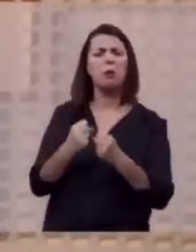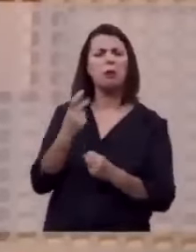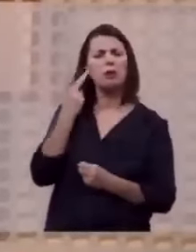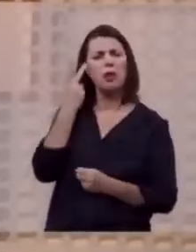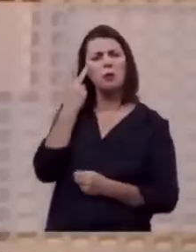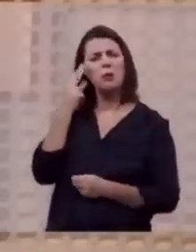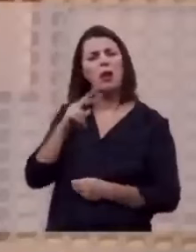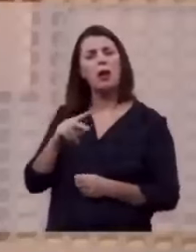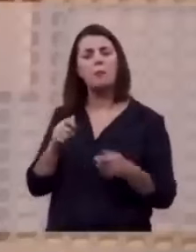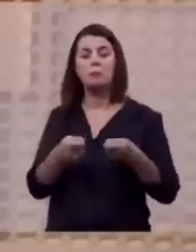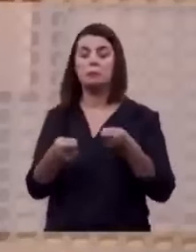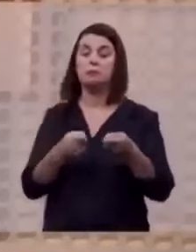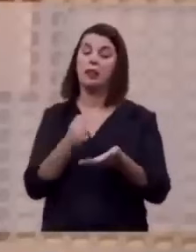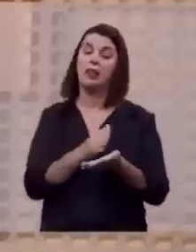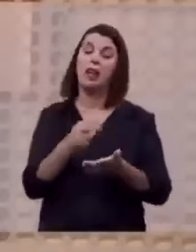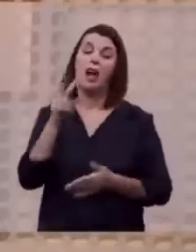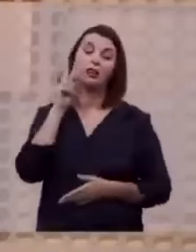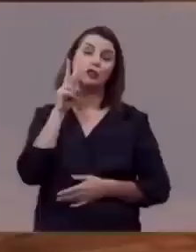conduzir a história.